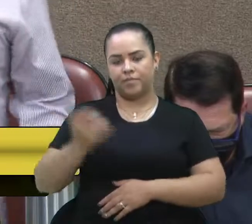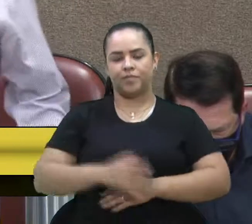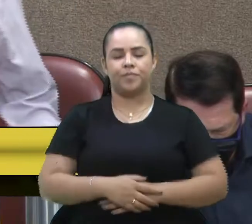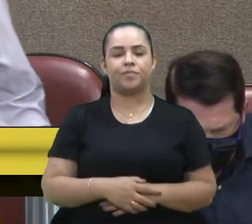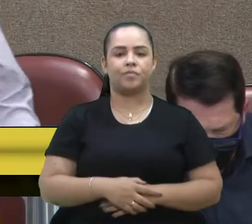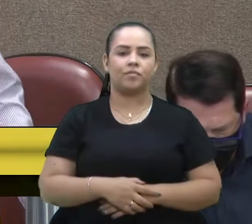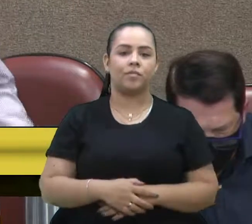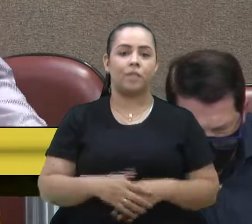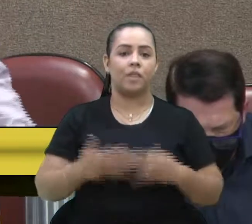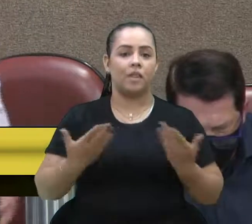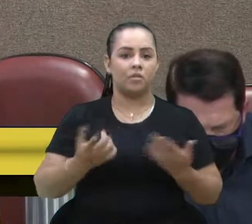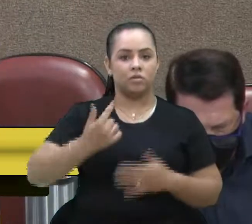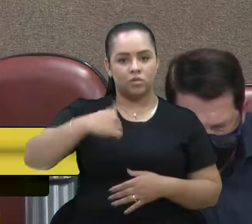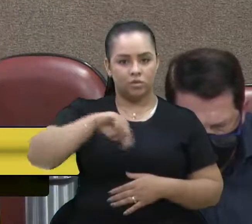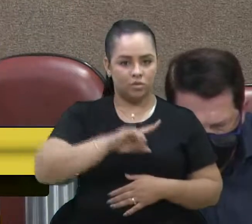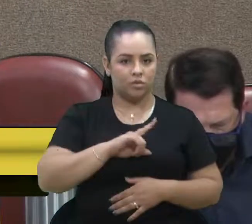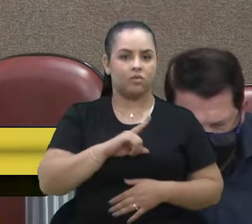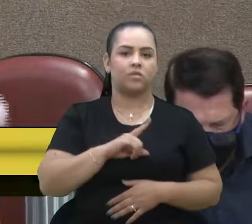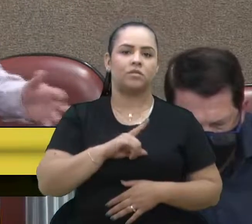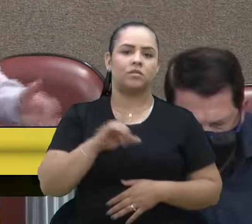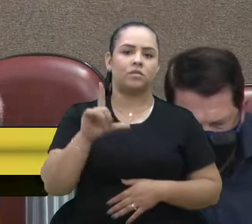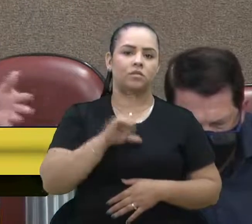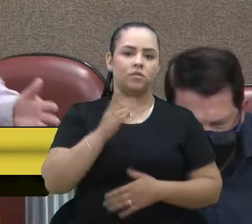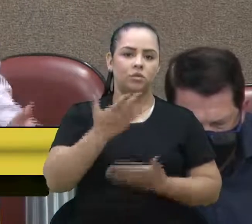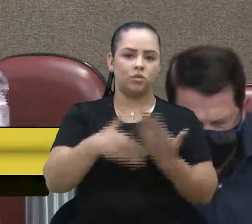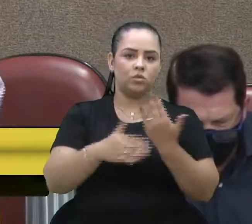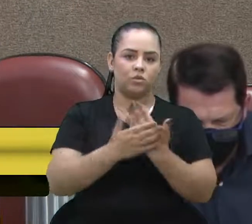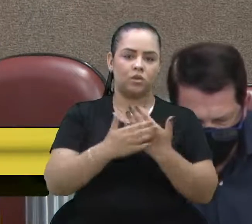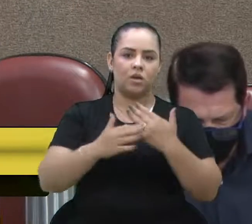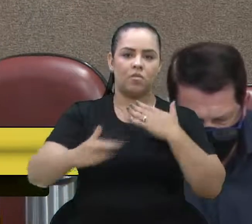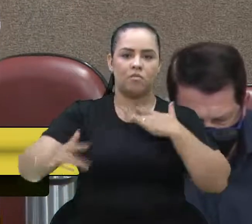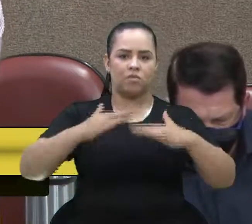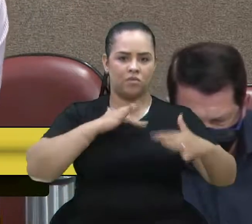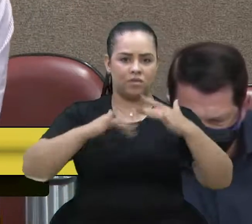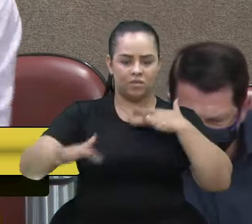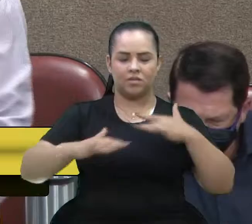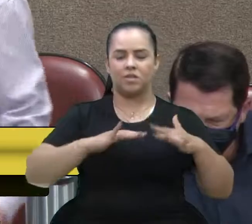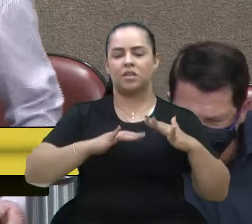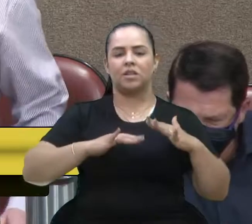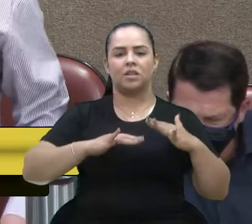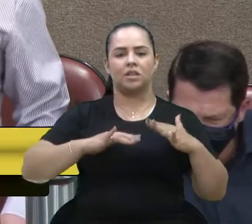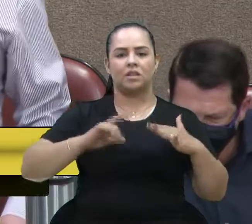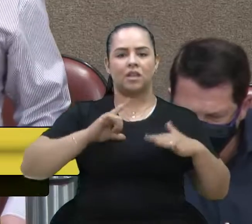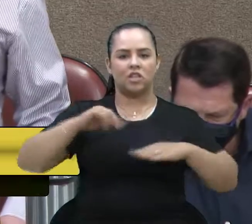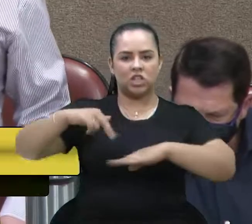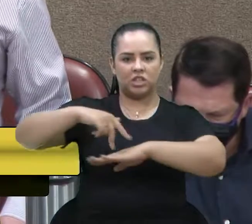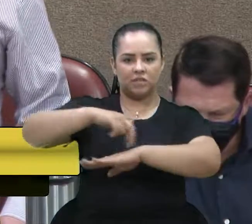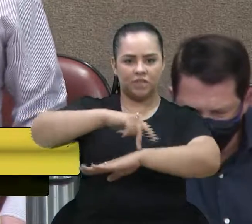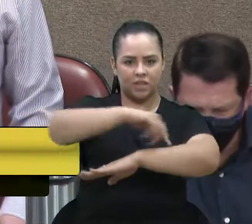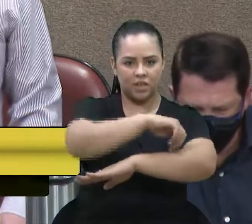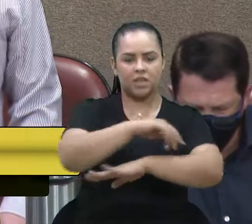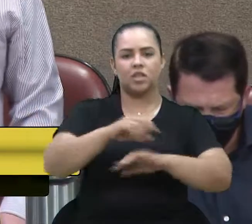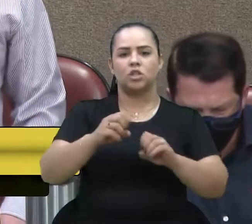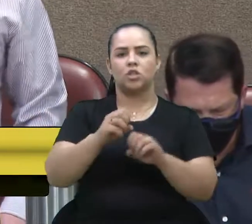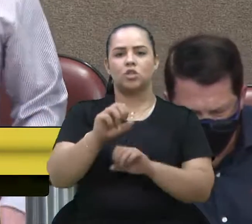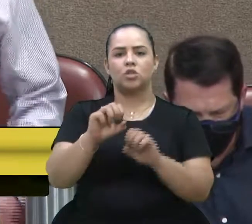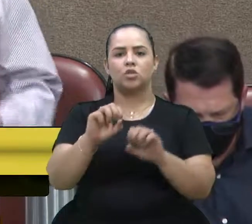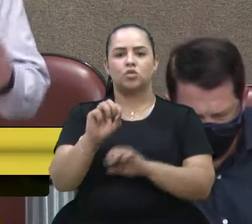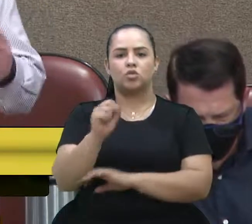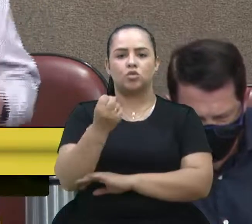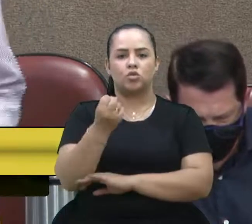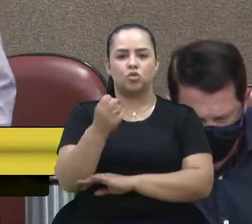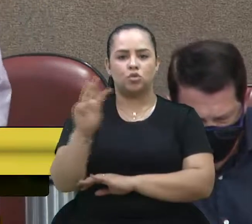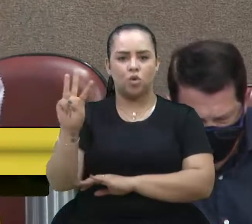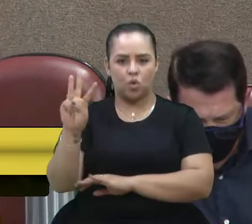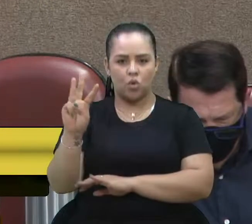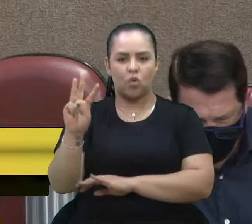Dito isso, nós vamos ter, em toda a nossa movimentação, os desfiles cênicos, os shows nacionais, os shows regionais, como